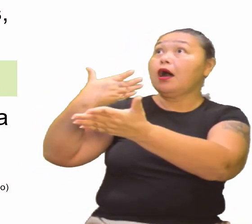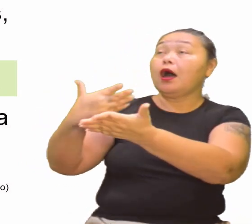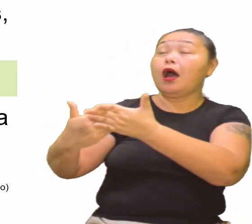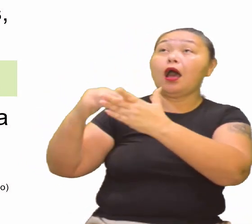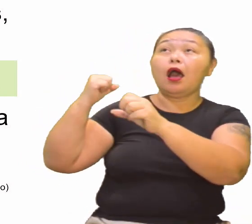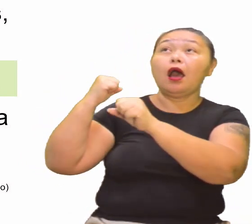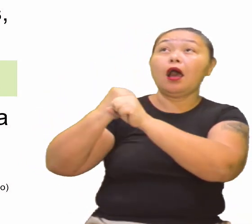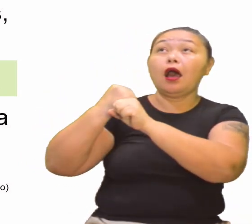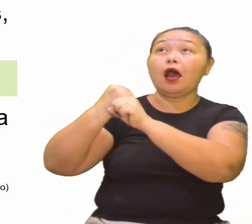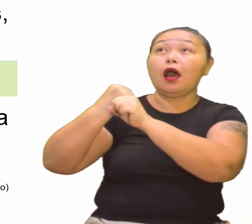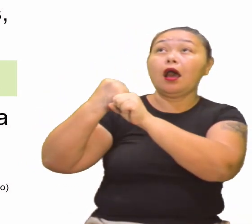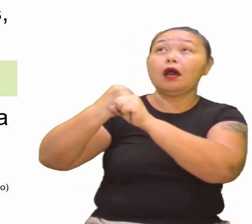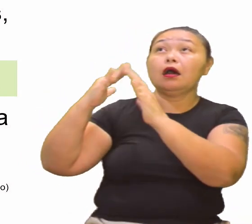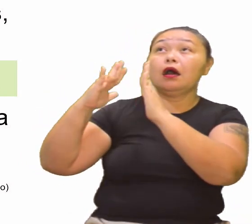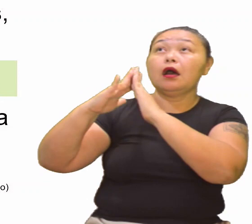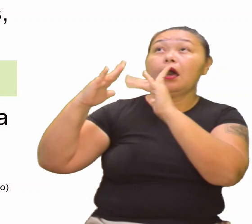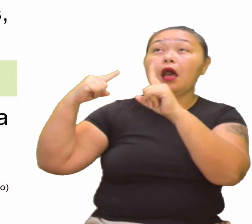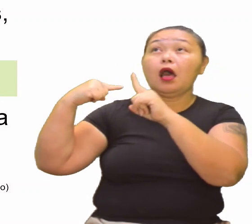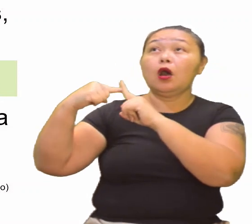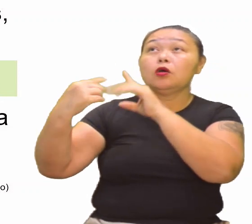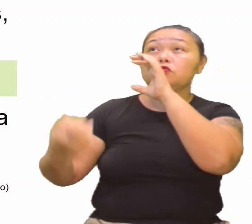surgiu nesse período